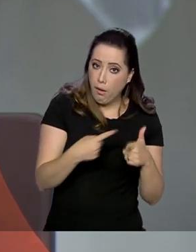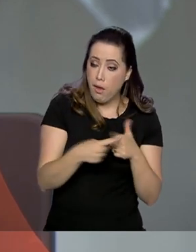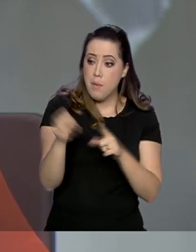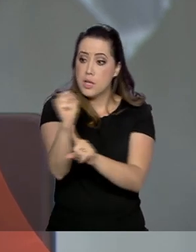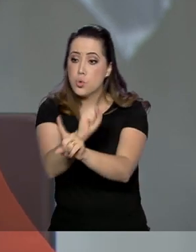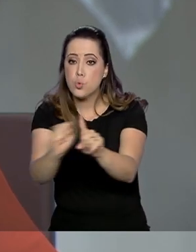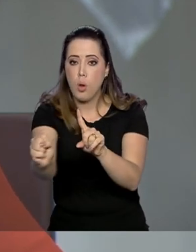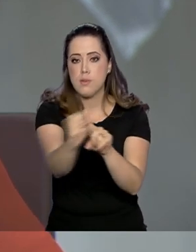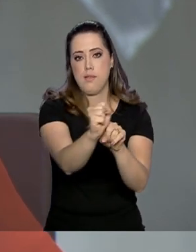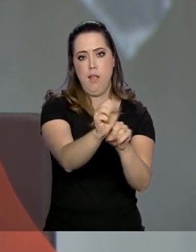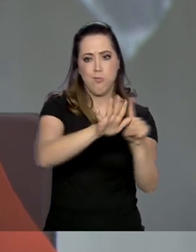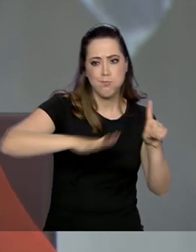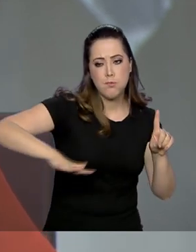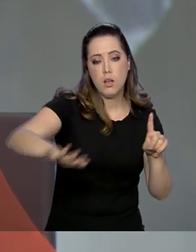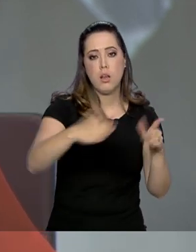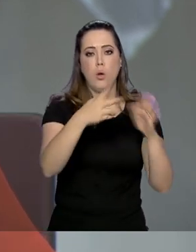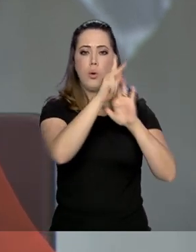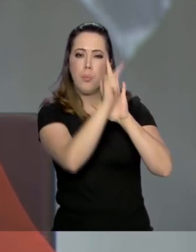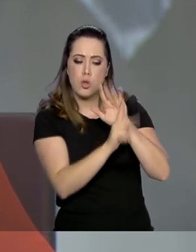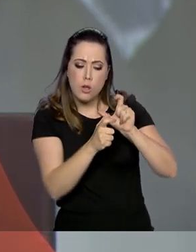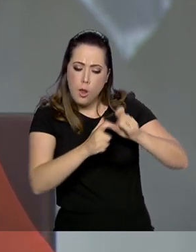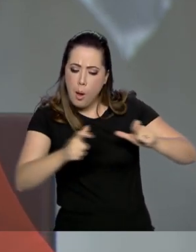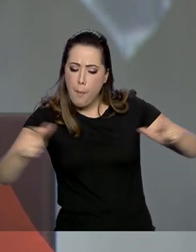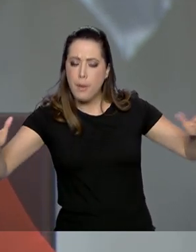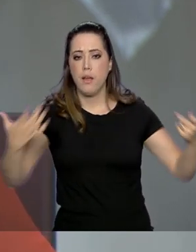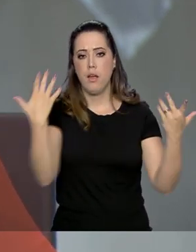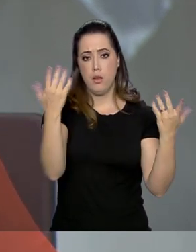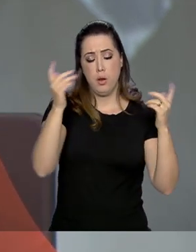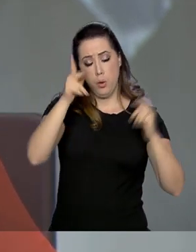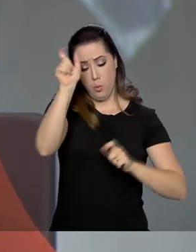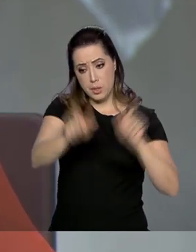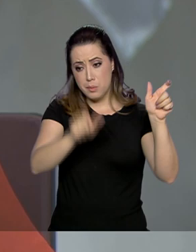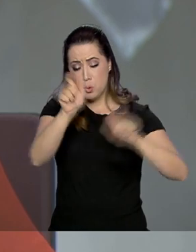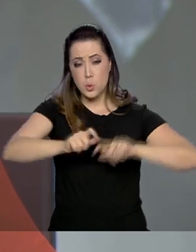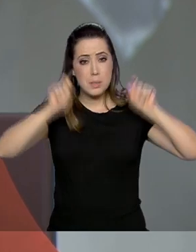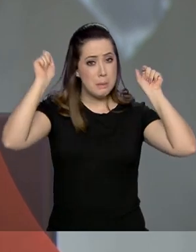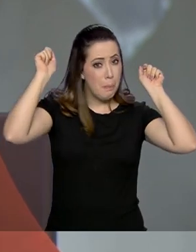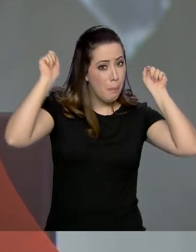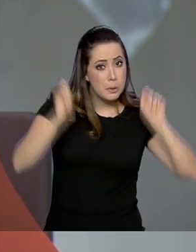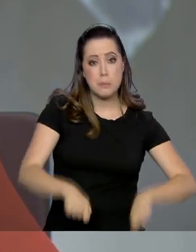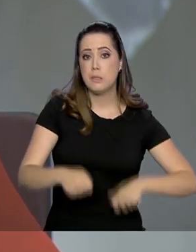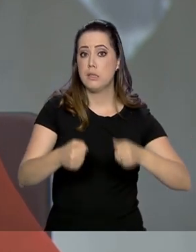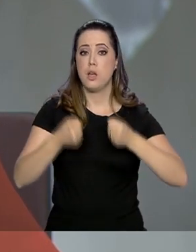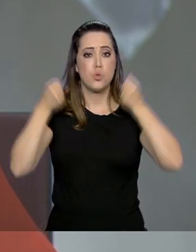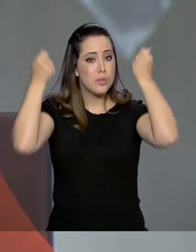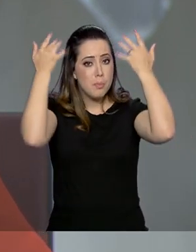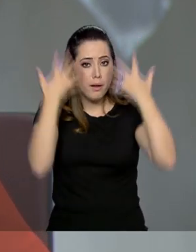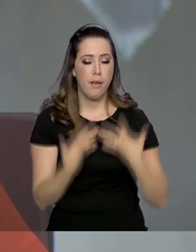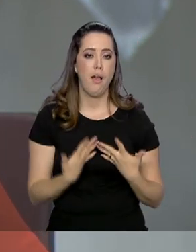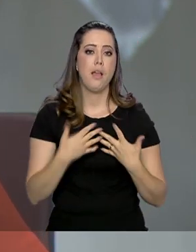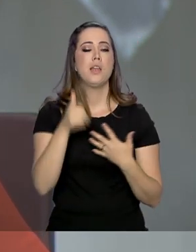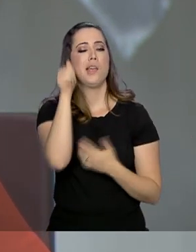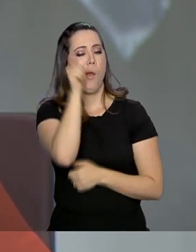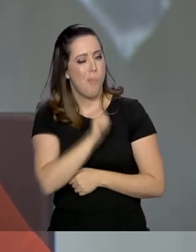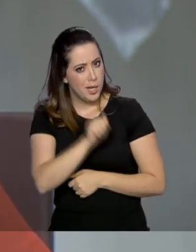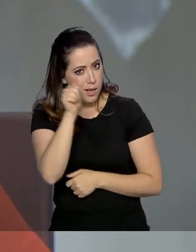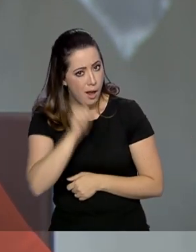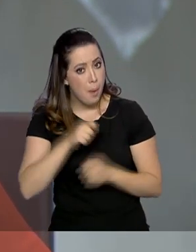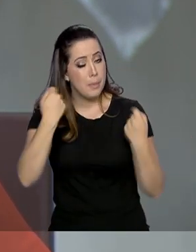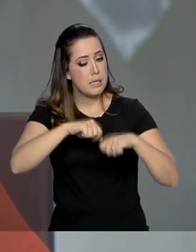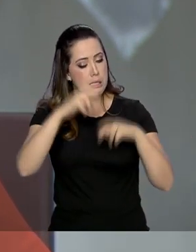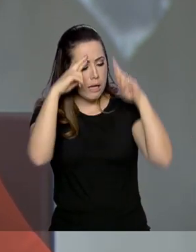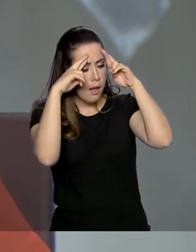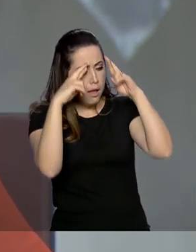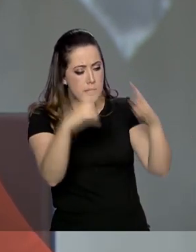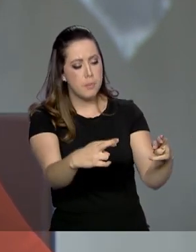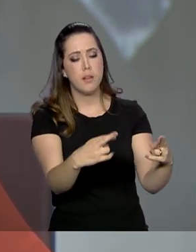que ele vai ser ampliado. Ele vai ser bastante ampliado com pessoas com capacidade para explicar para a população que não sabe ainda que a mulher precisa ser respeitada